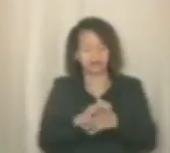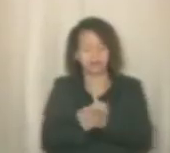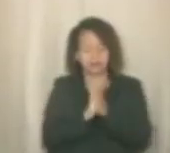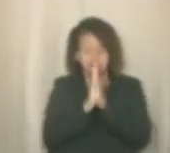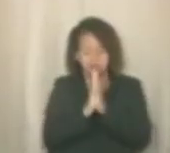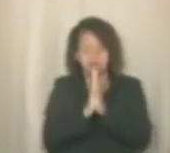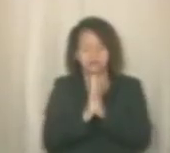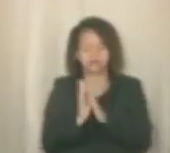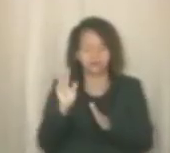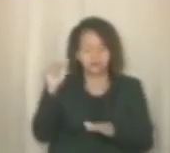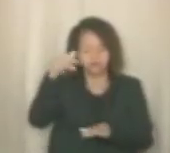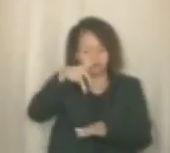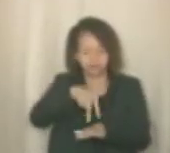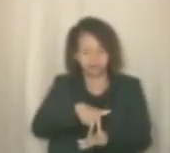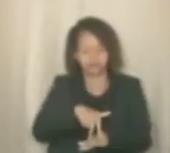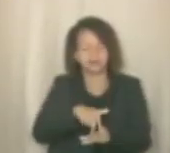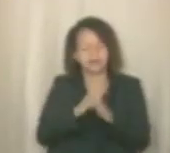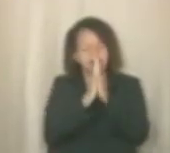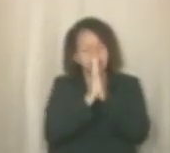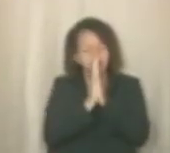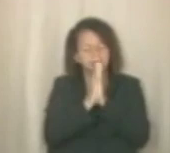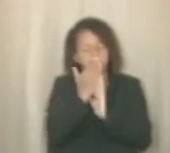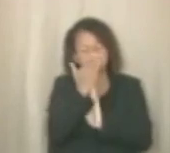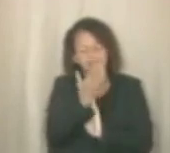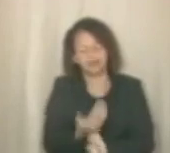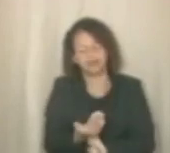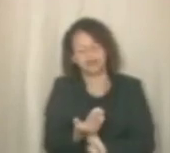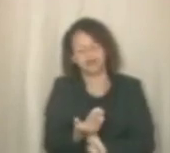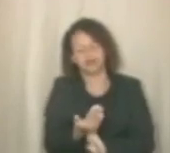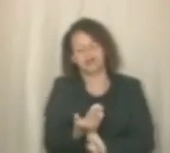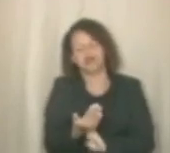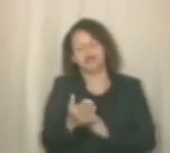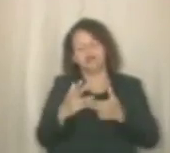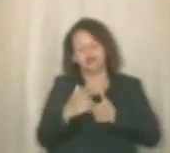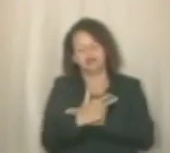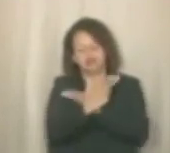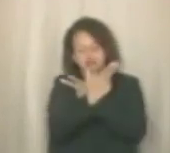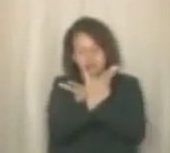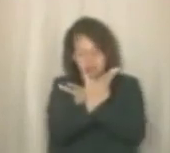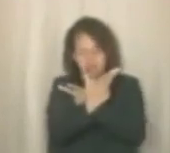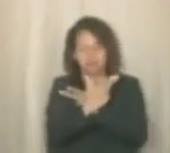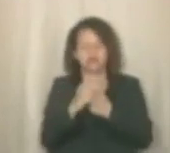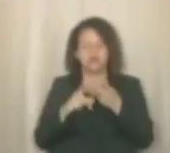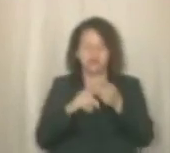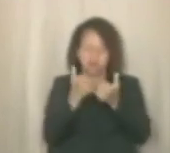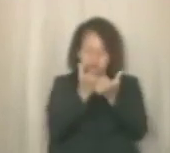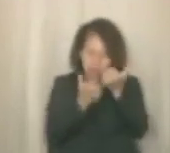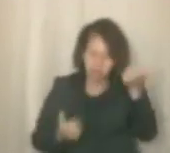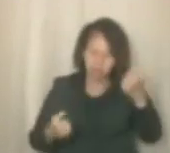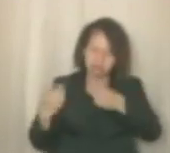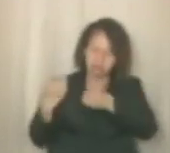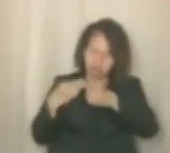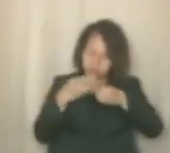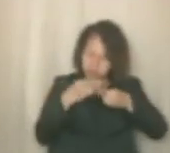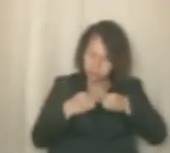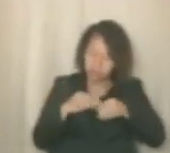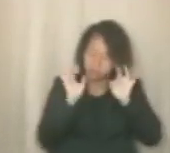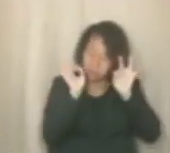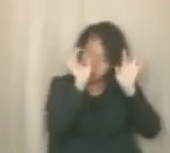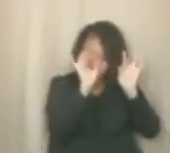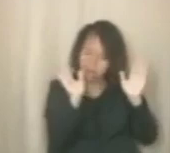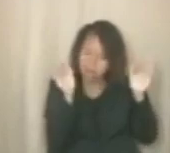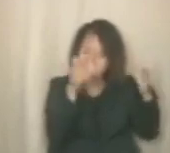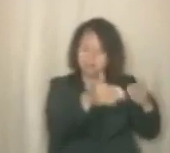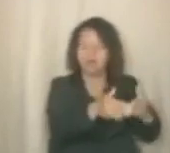pequeno expediente foi para solicitar ao Consórcio Grande Recife, ao Conselho Metropolitano, em especial